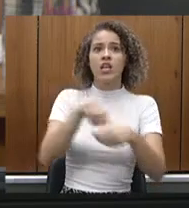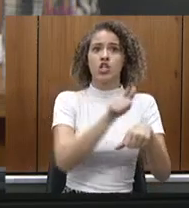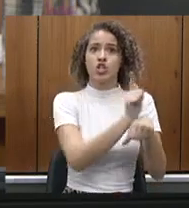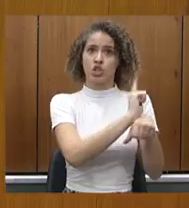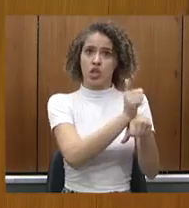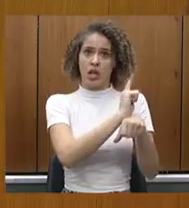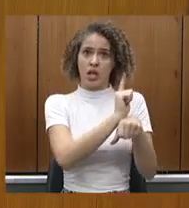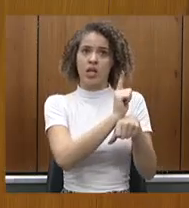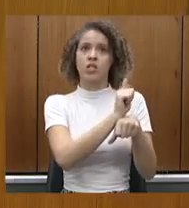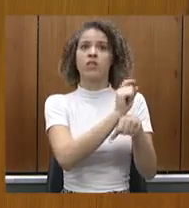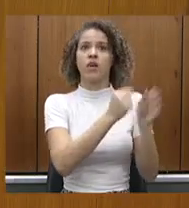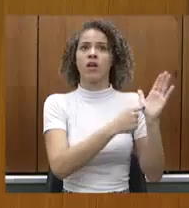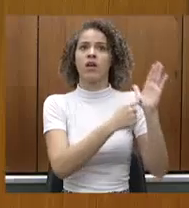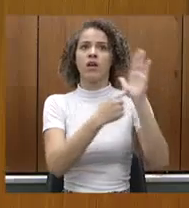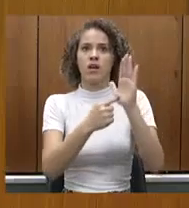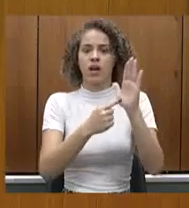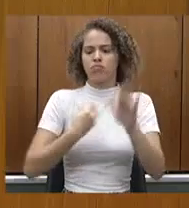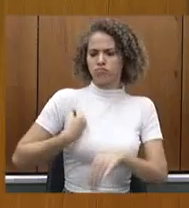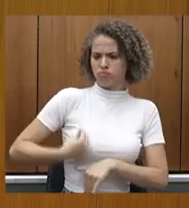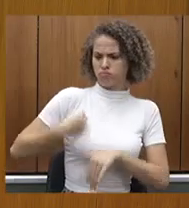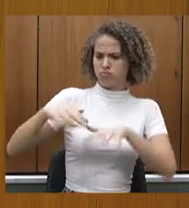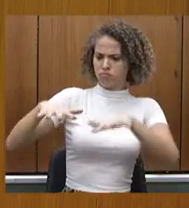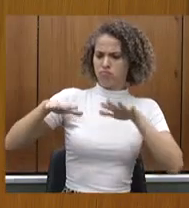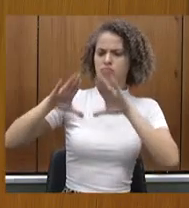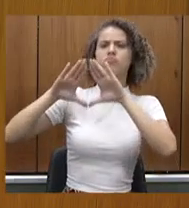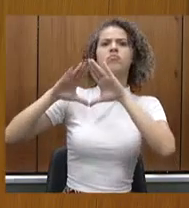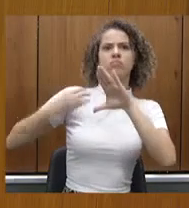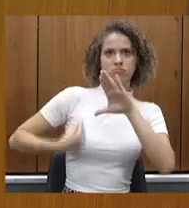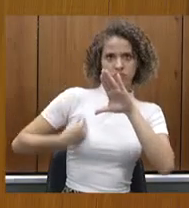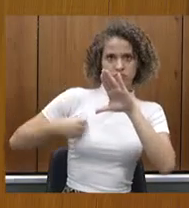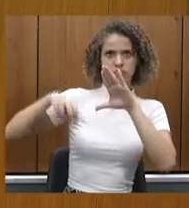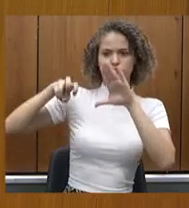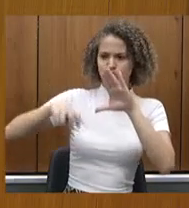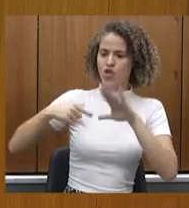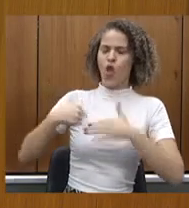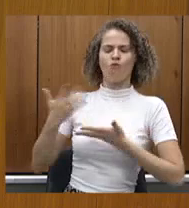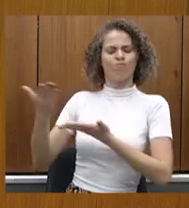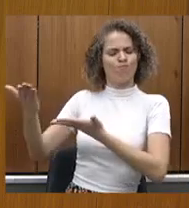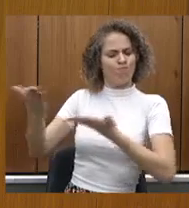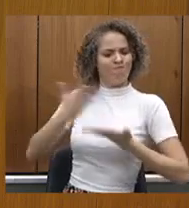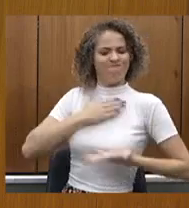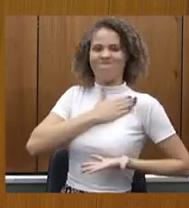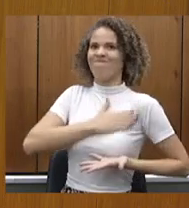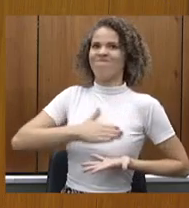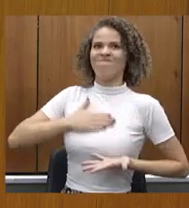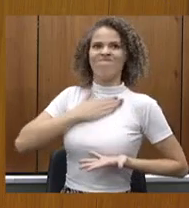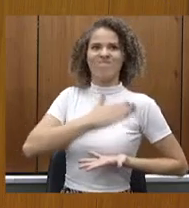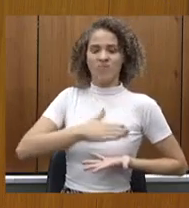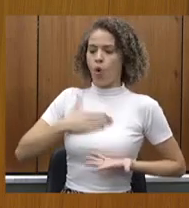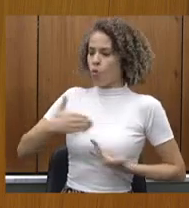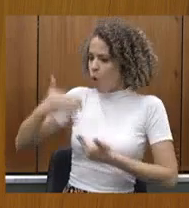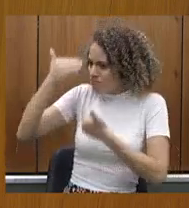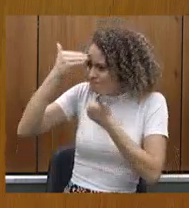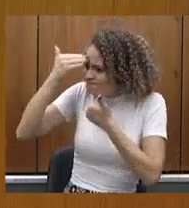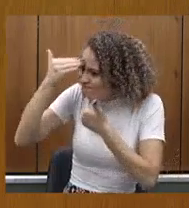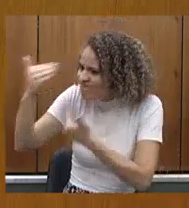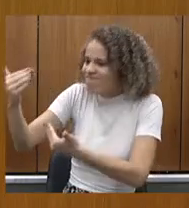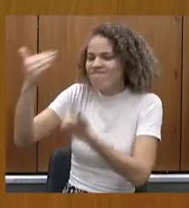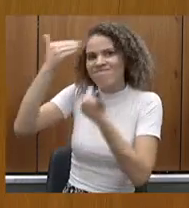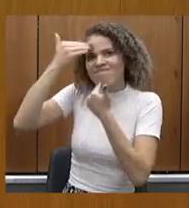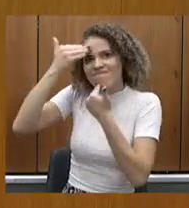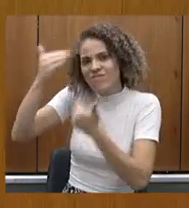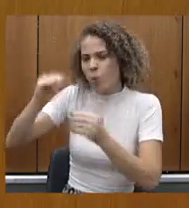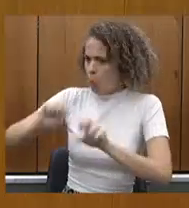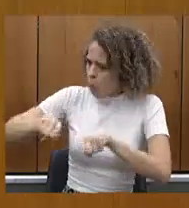aparecer aí está presente aqui na Assembleia, nós fizemos questão de convidá-la até para dizer e agradecer a todo o